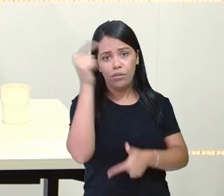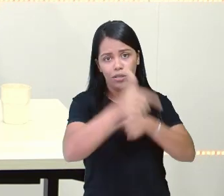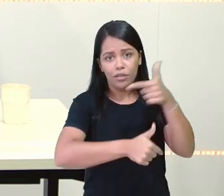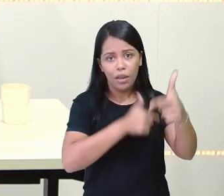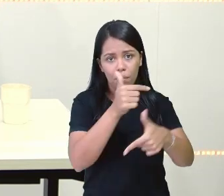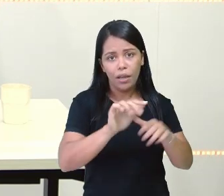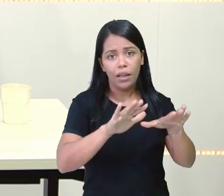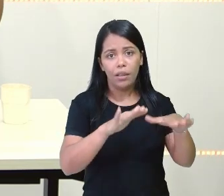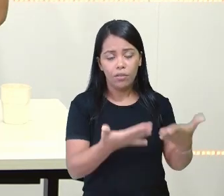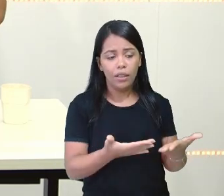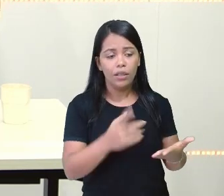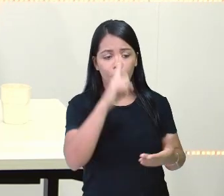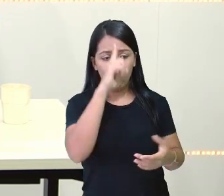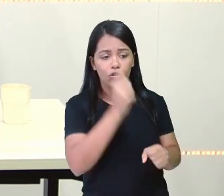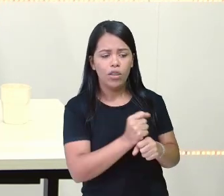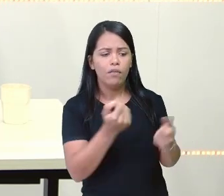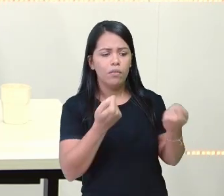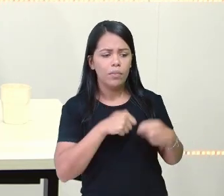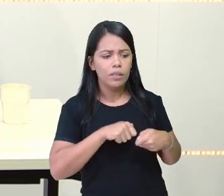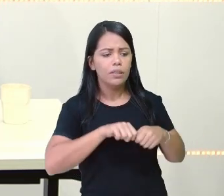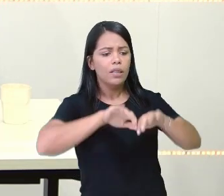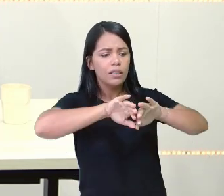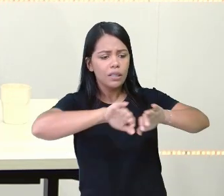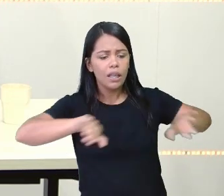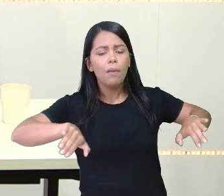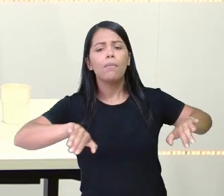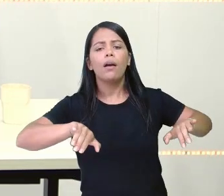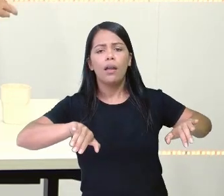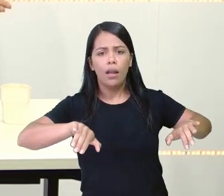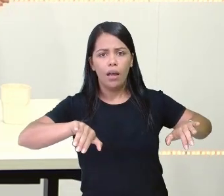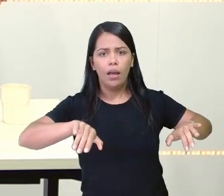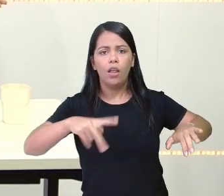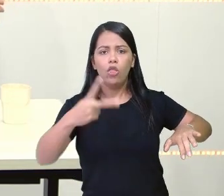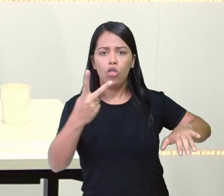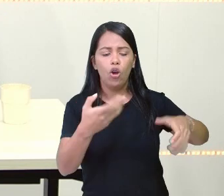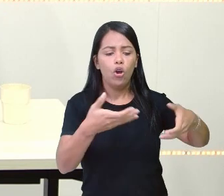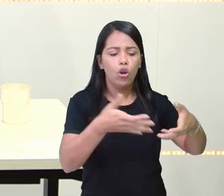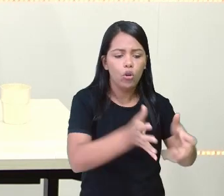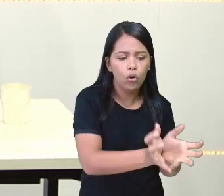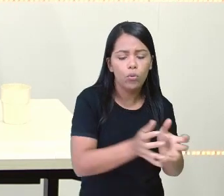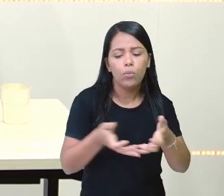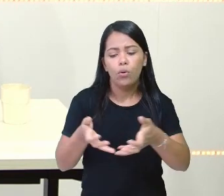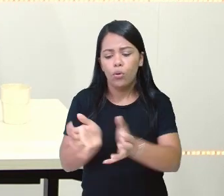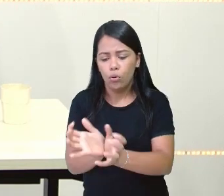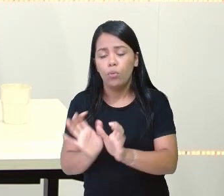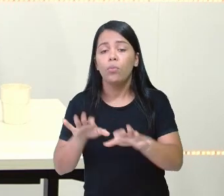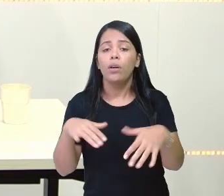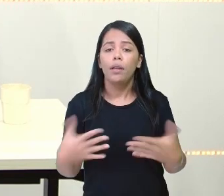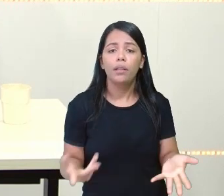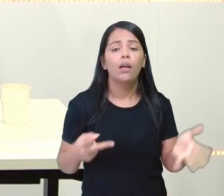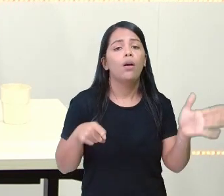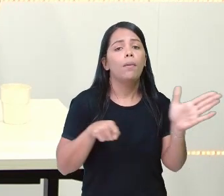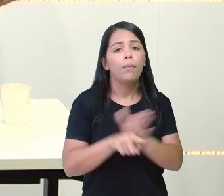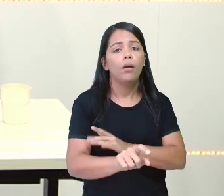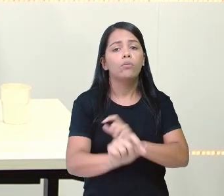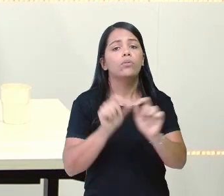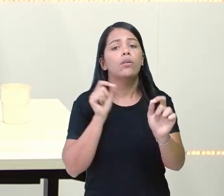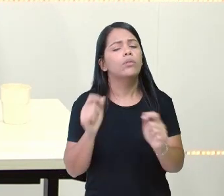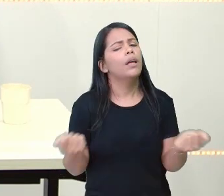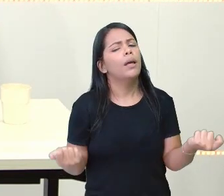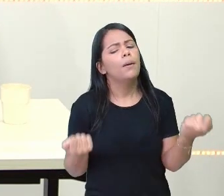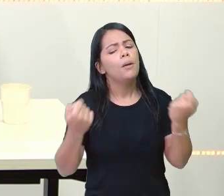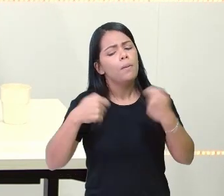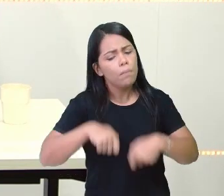Dividir esses funcionários nos dois turnos, manhã e tarde. A pergunta é, é possível